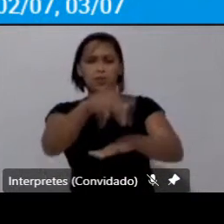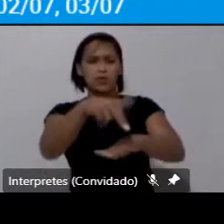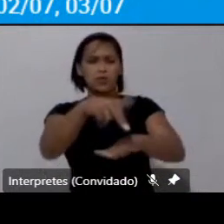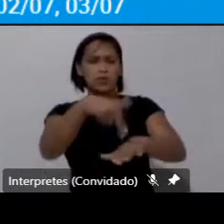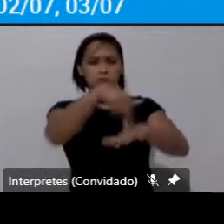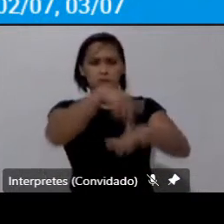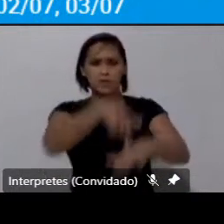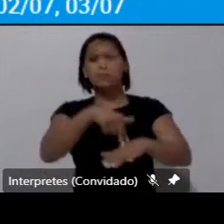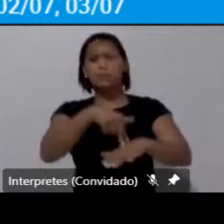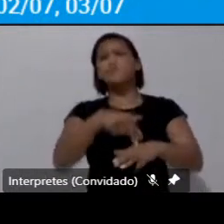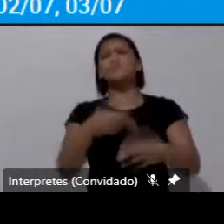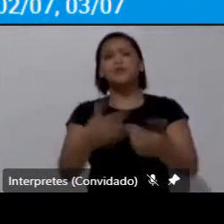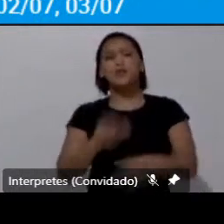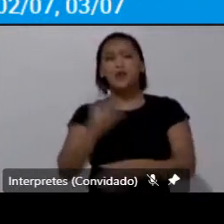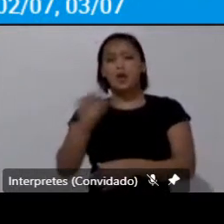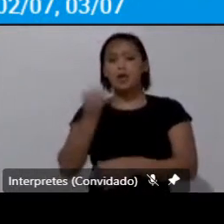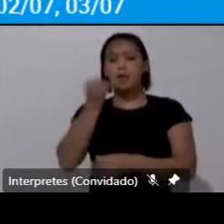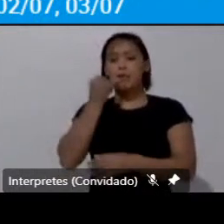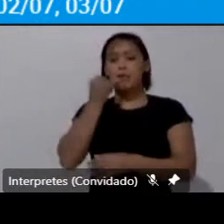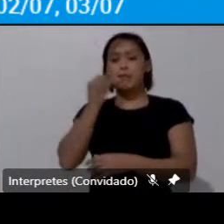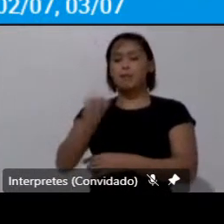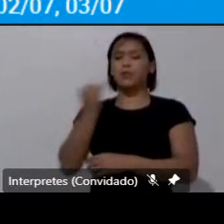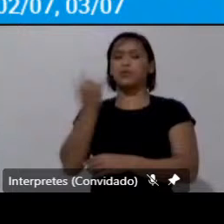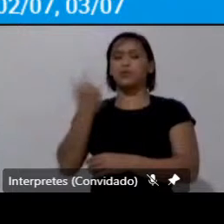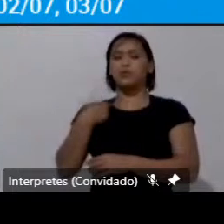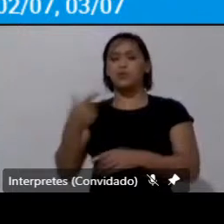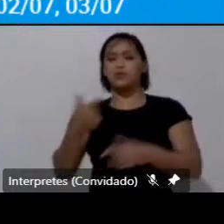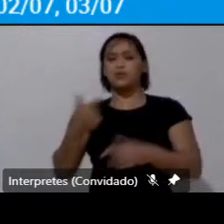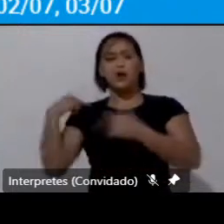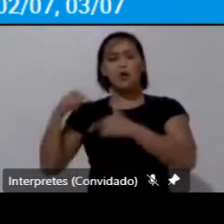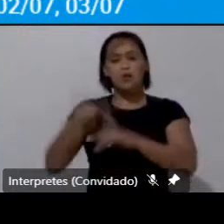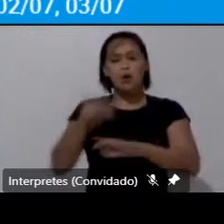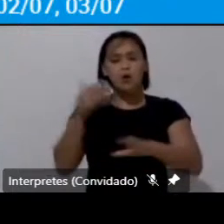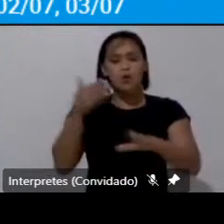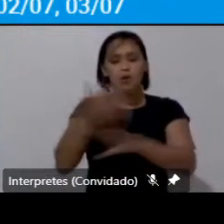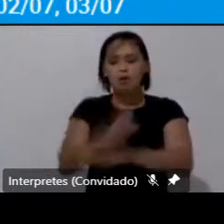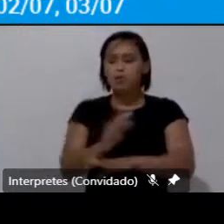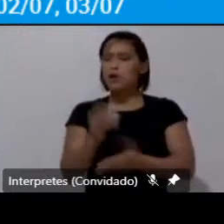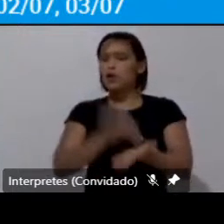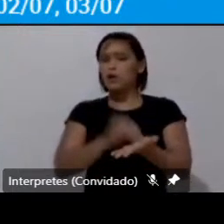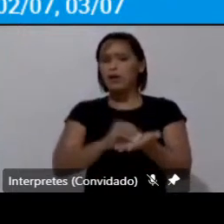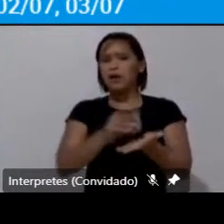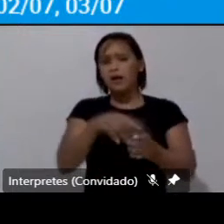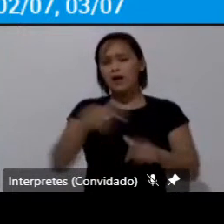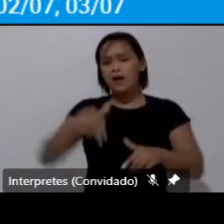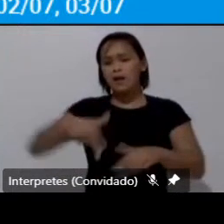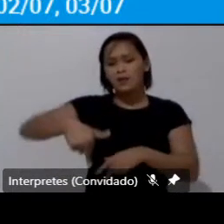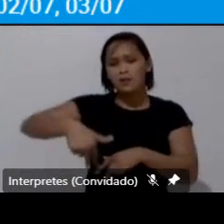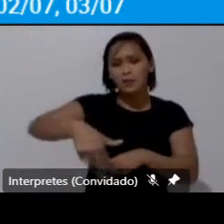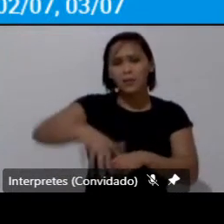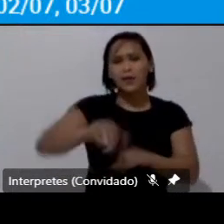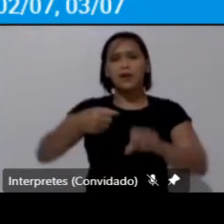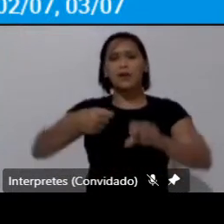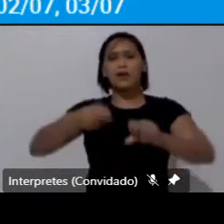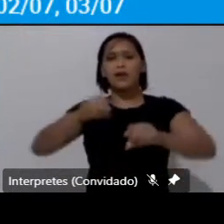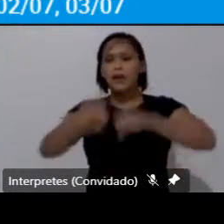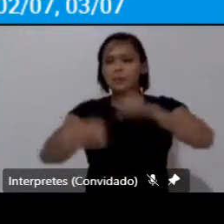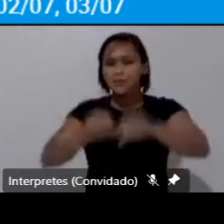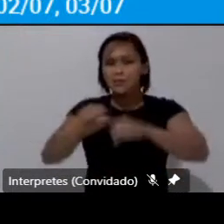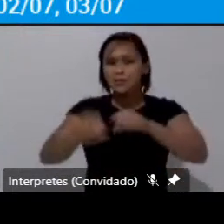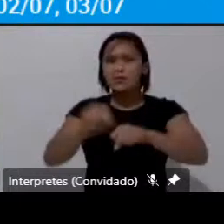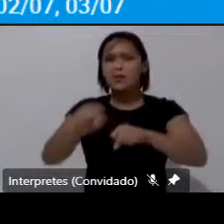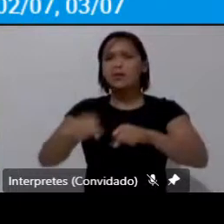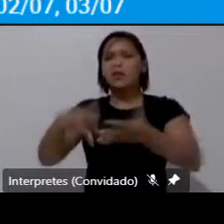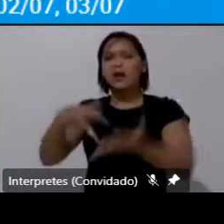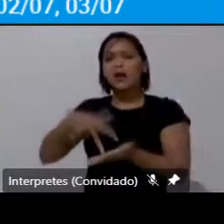prioridade aos modos não motorizados ao deslocamento a pé à bicicleta ao carrinho de